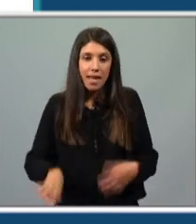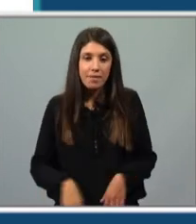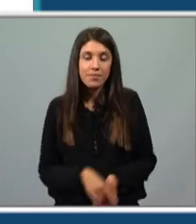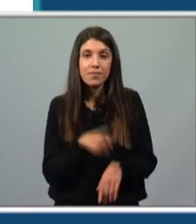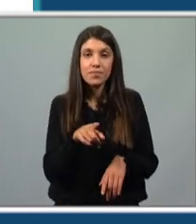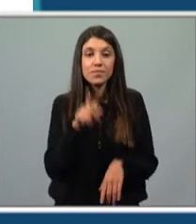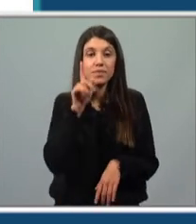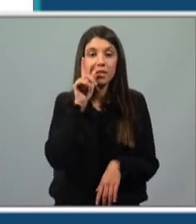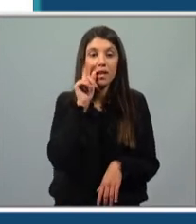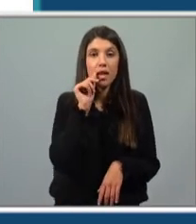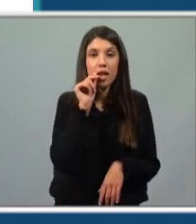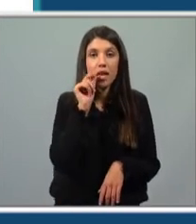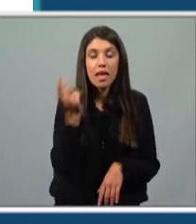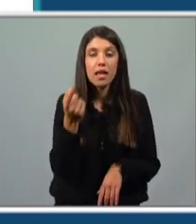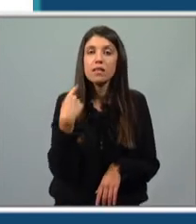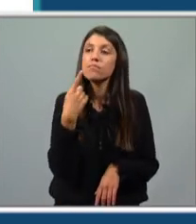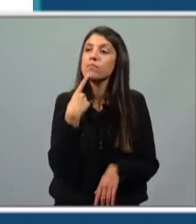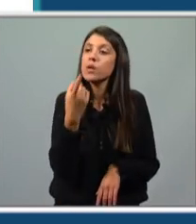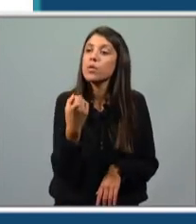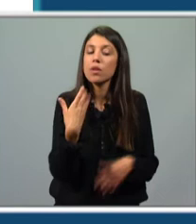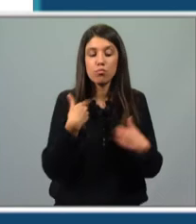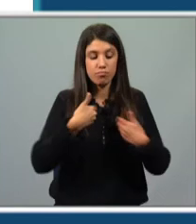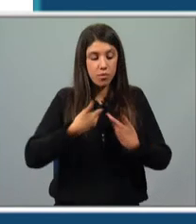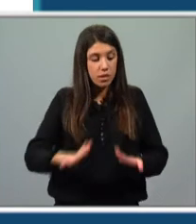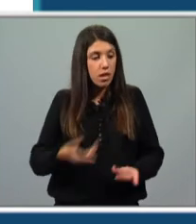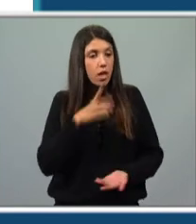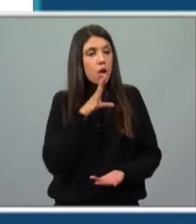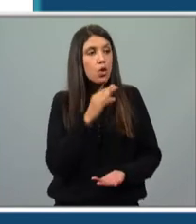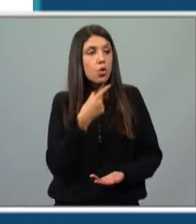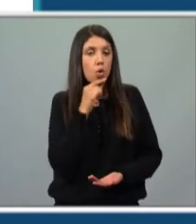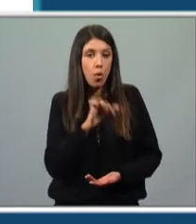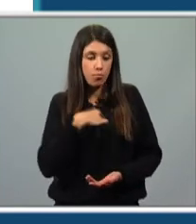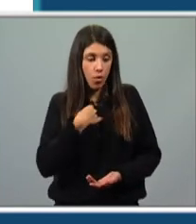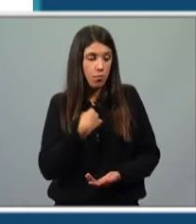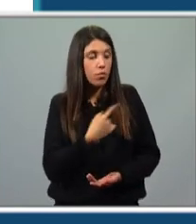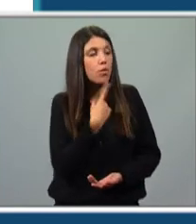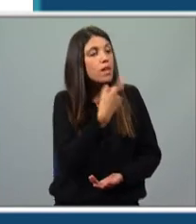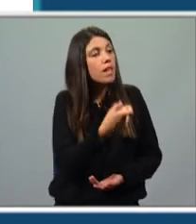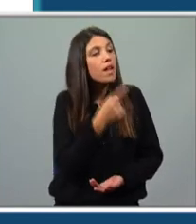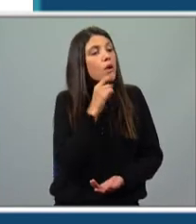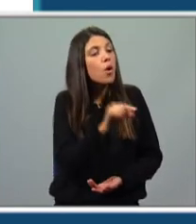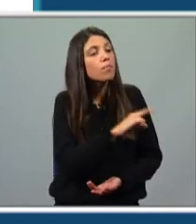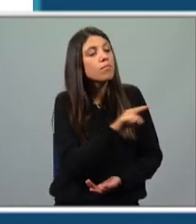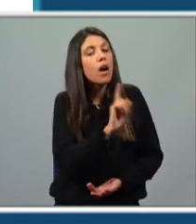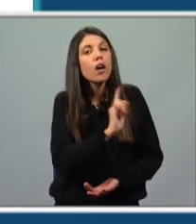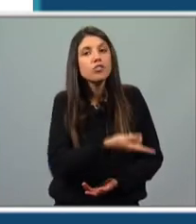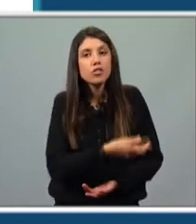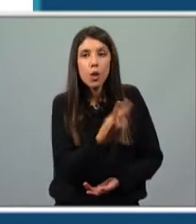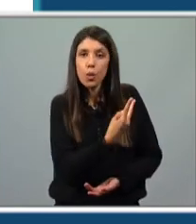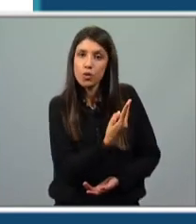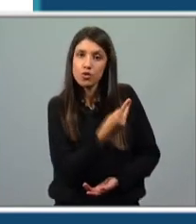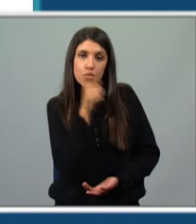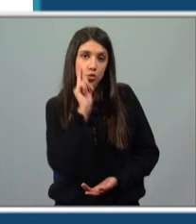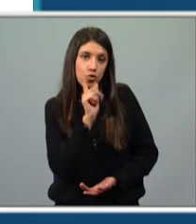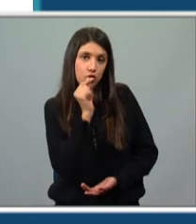Ele faz uma pergunta comum e natural. Ele apresenta-se, diz quem é e pretende saber como é que se chamam aquelas duas